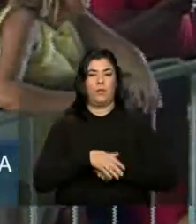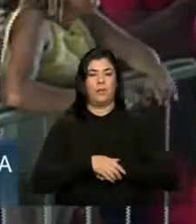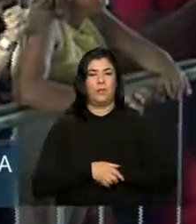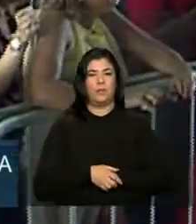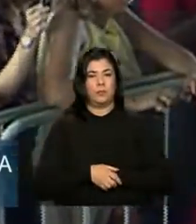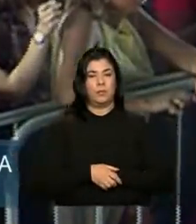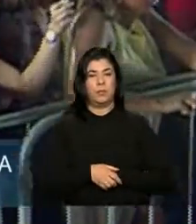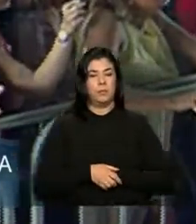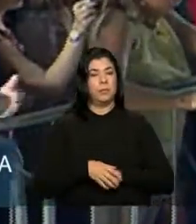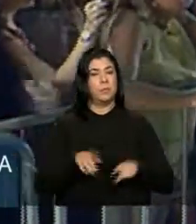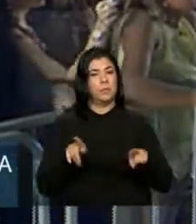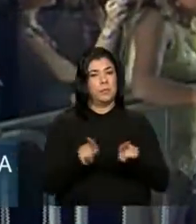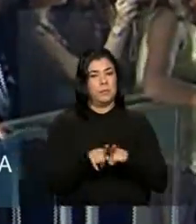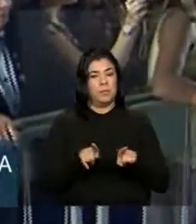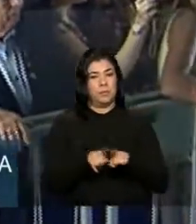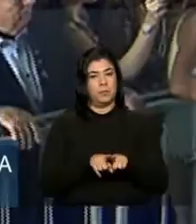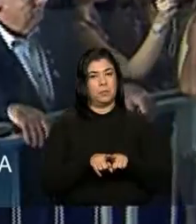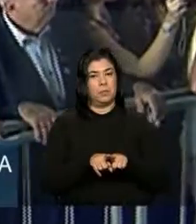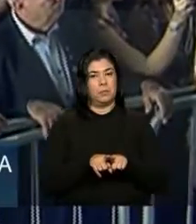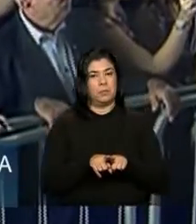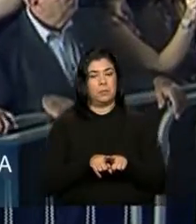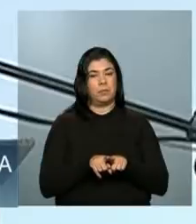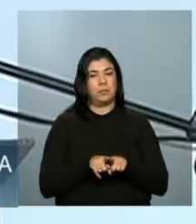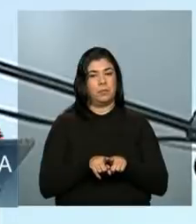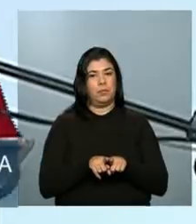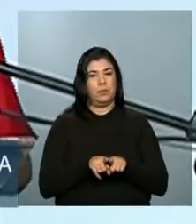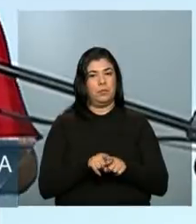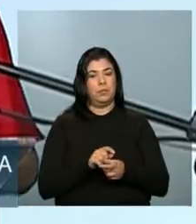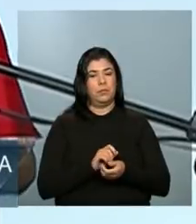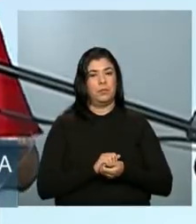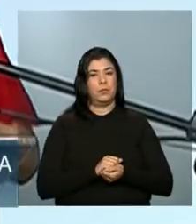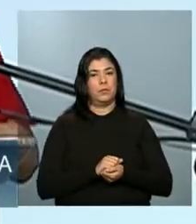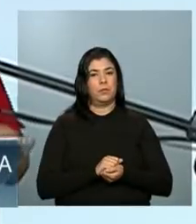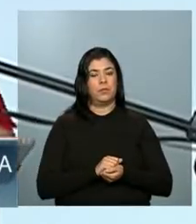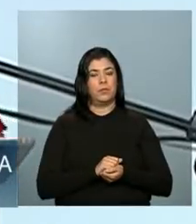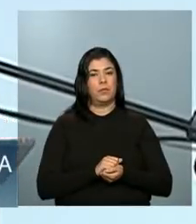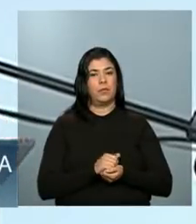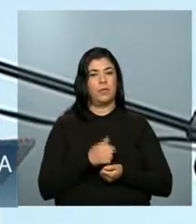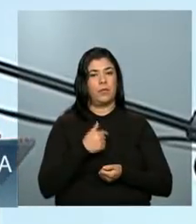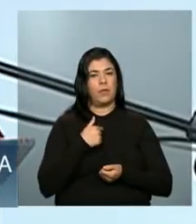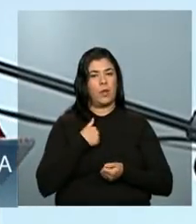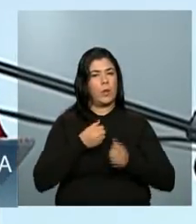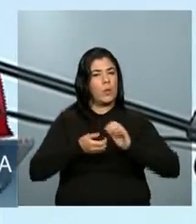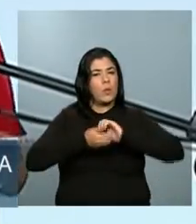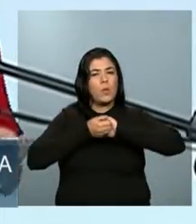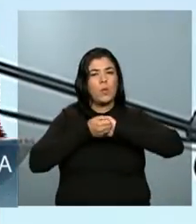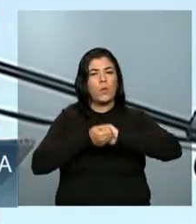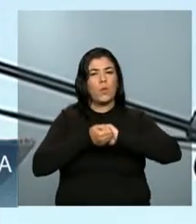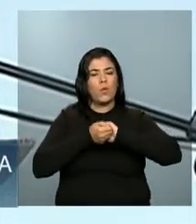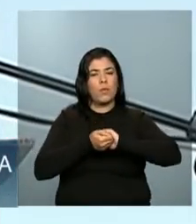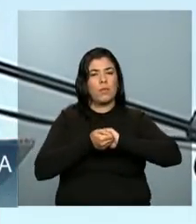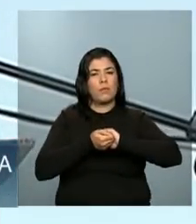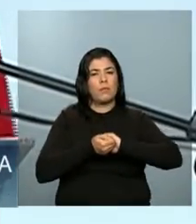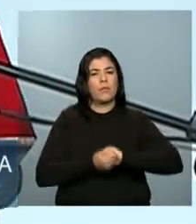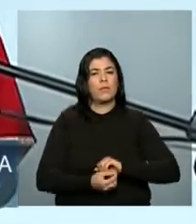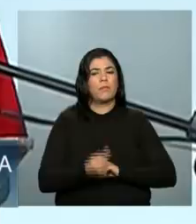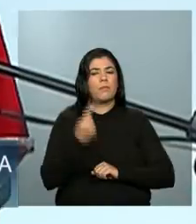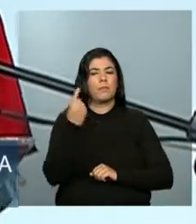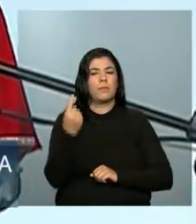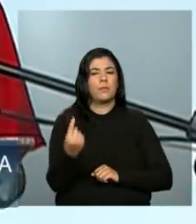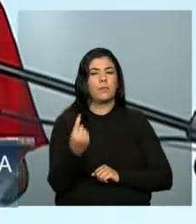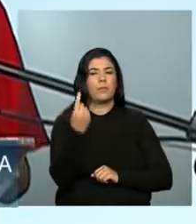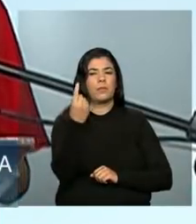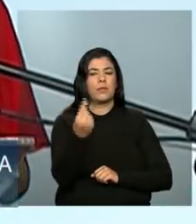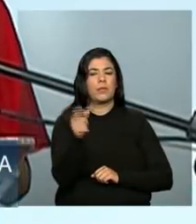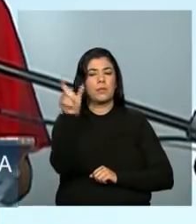E aqui eu vou dirigir um cumprimento a cada um e a cada